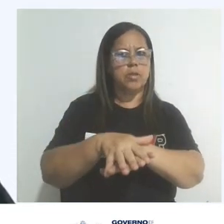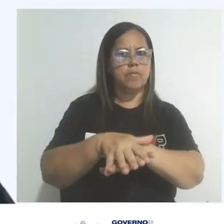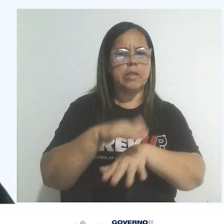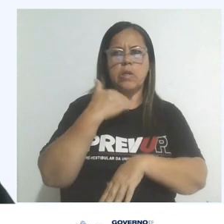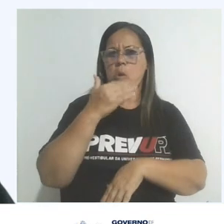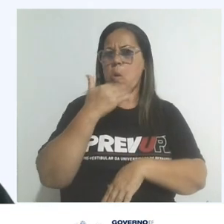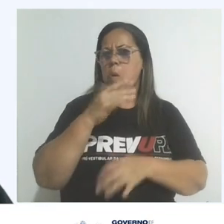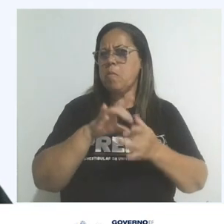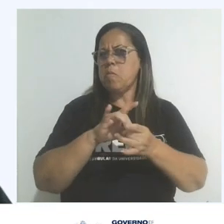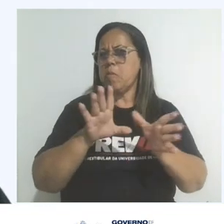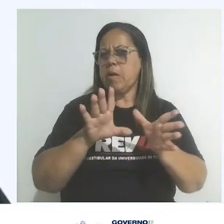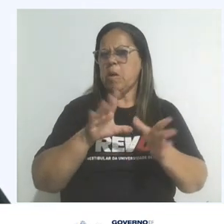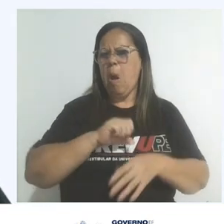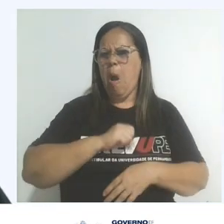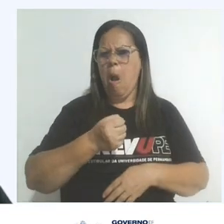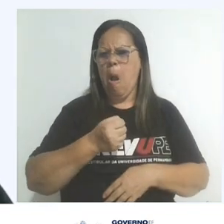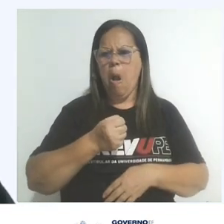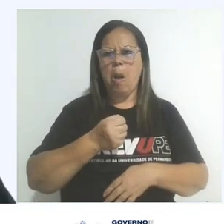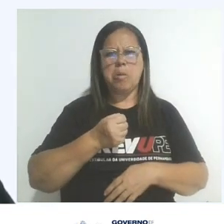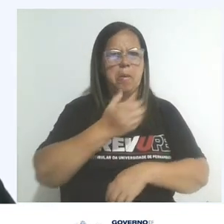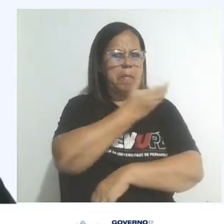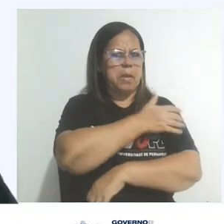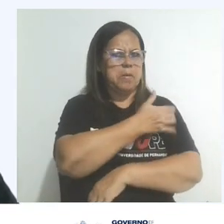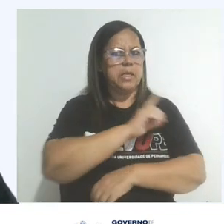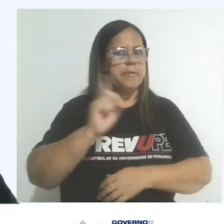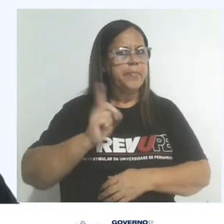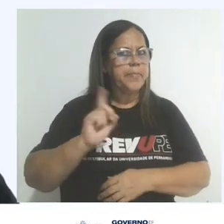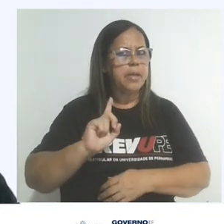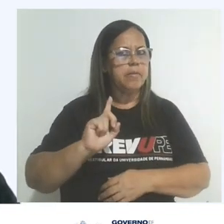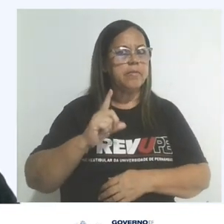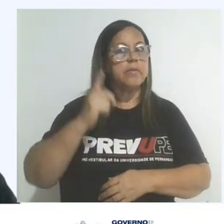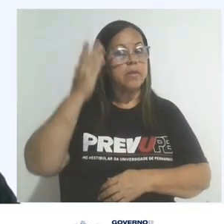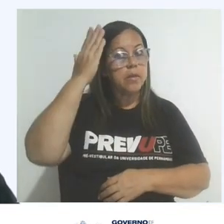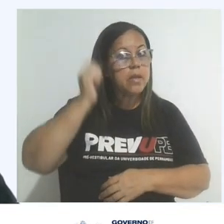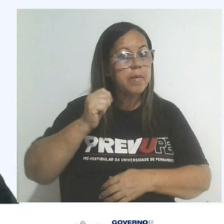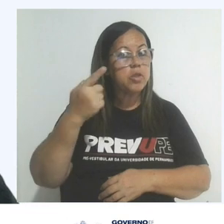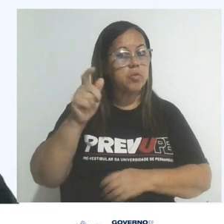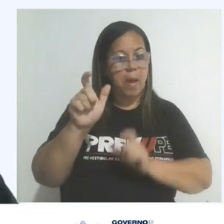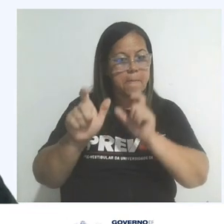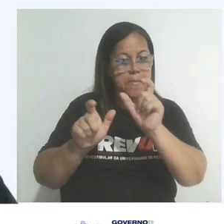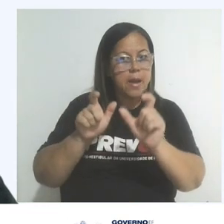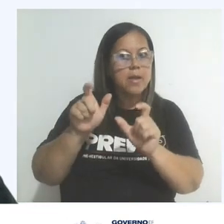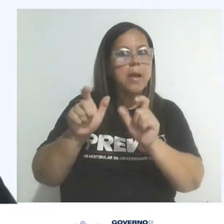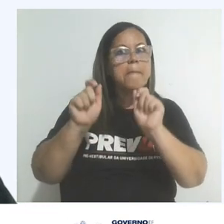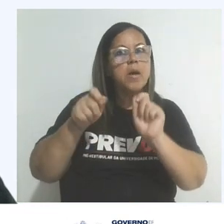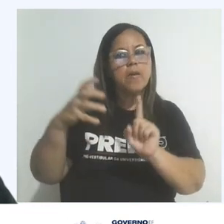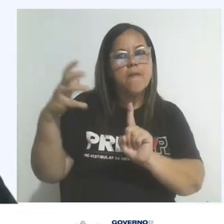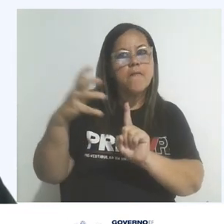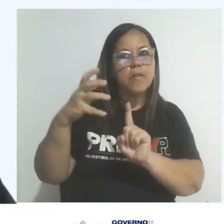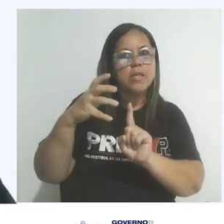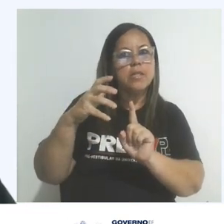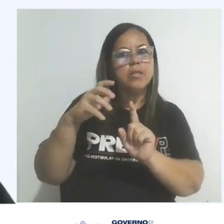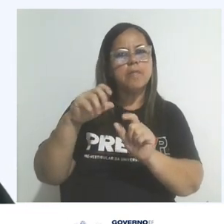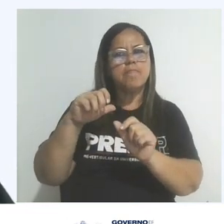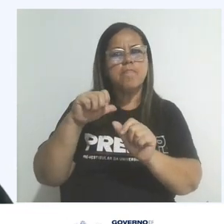qualquer discurso de ódio, preconceito ou apologia à violência. Esteja ciente de que suas palavras têm o poder de influenciar e